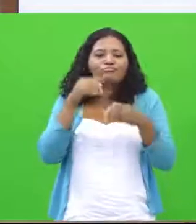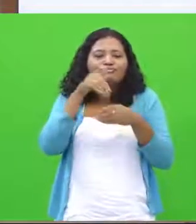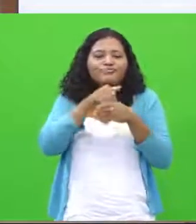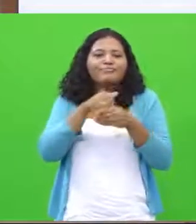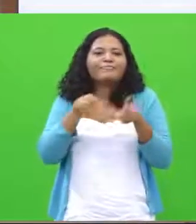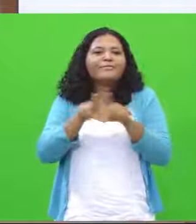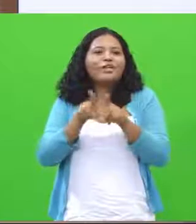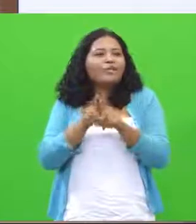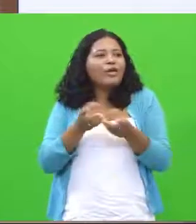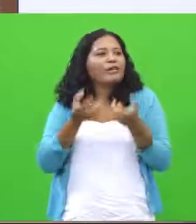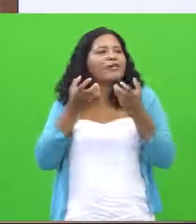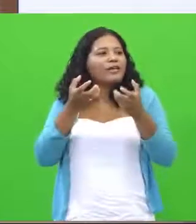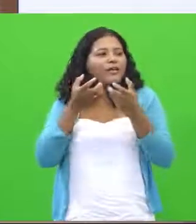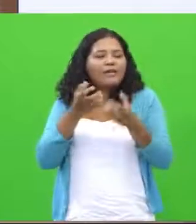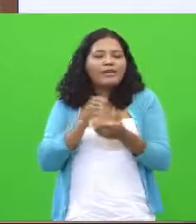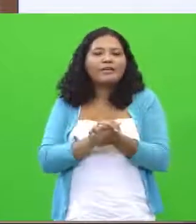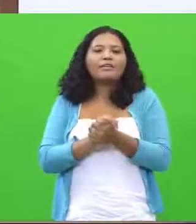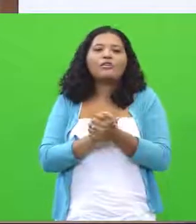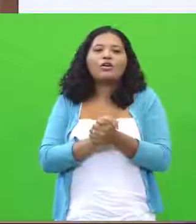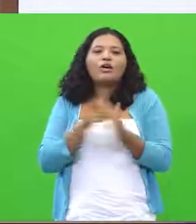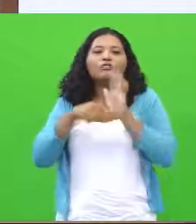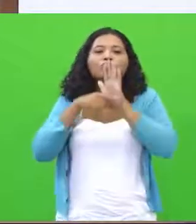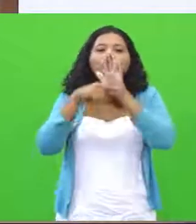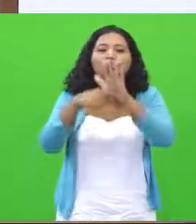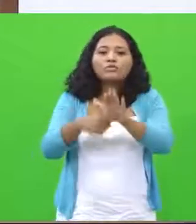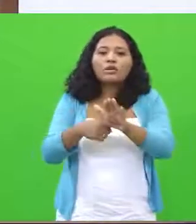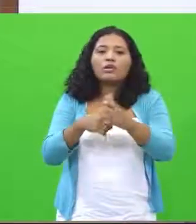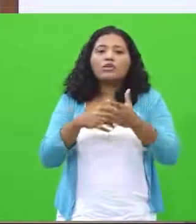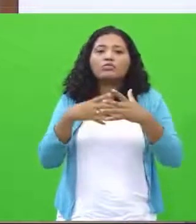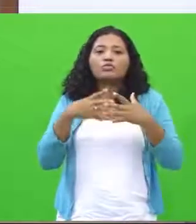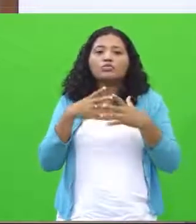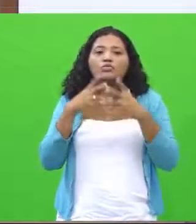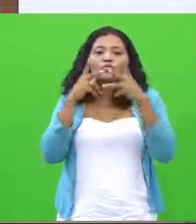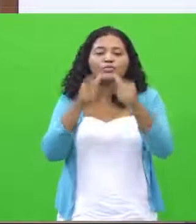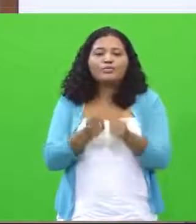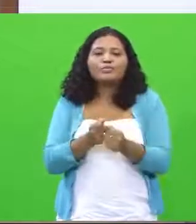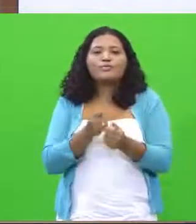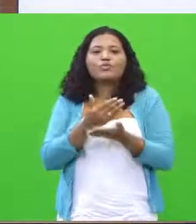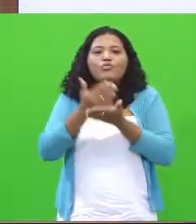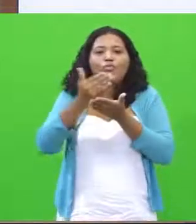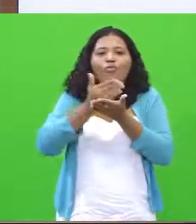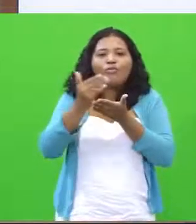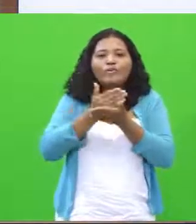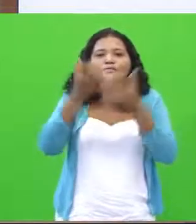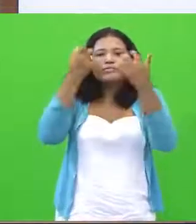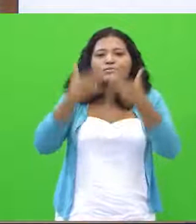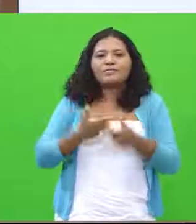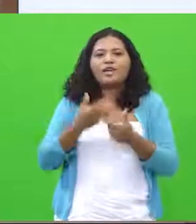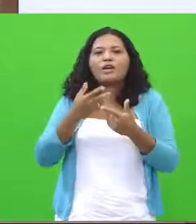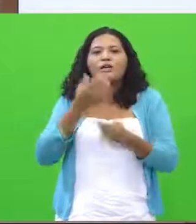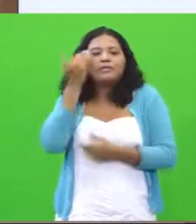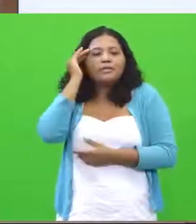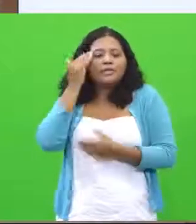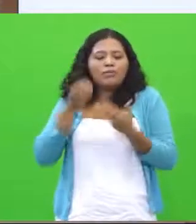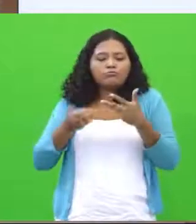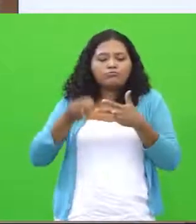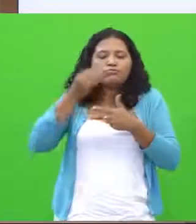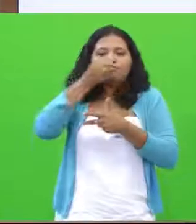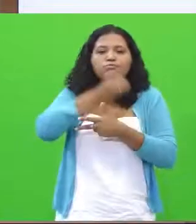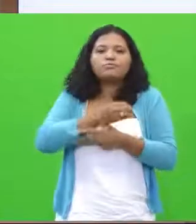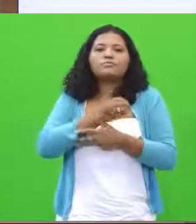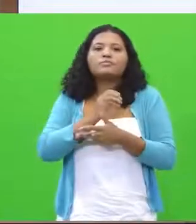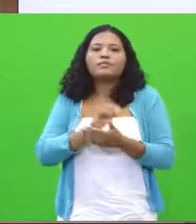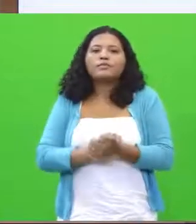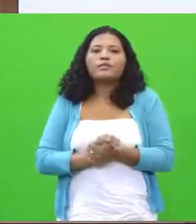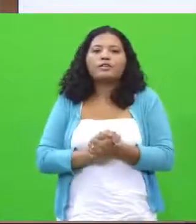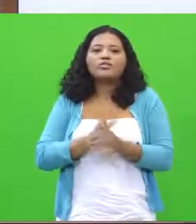esperamos que nós tenhamos ajudado nesse momento inicial da compreensão da redação do Enem. Como eu falei bem